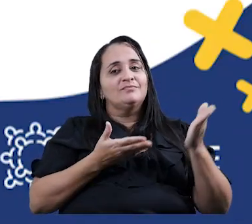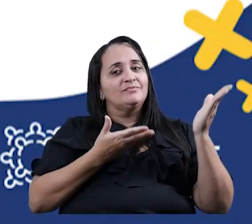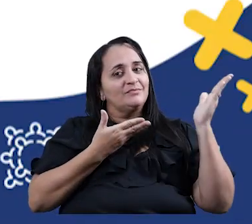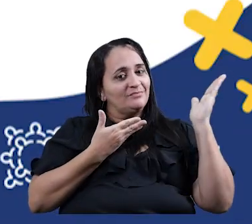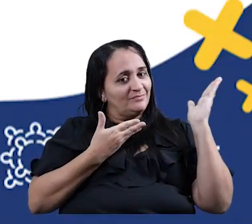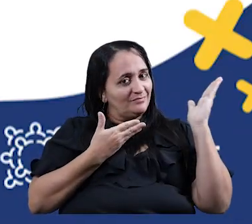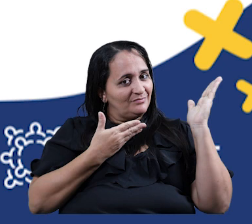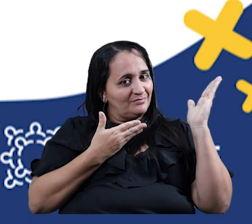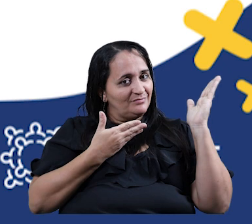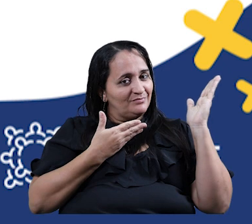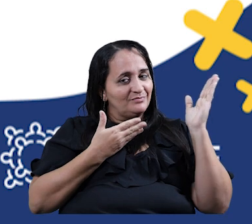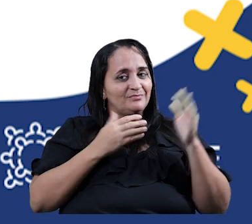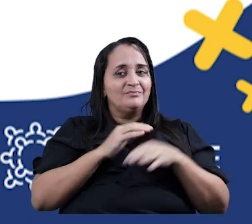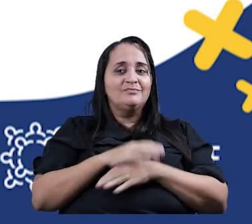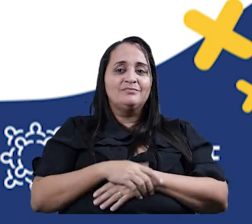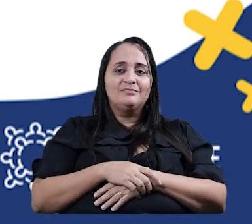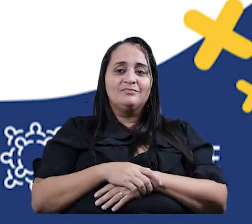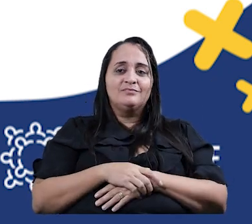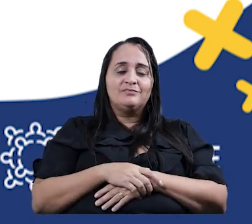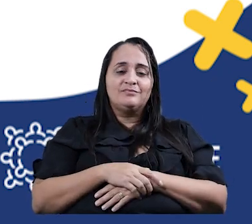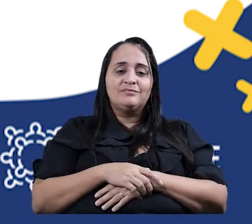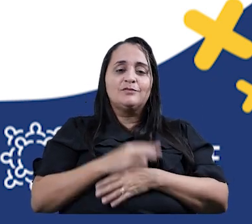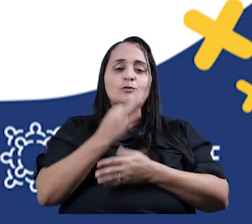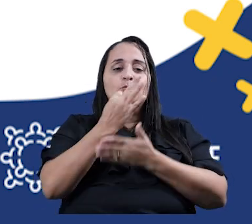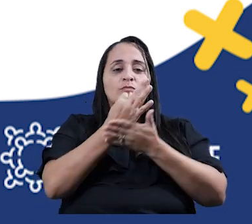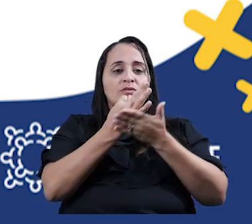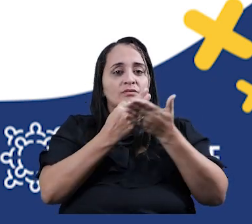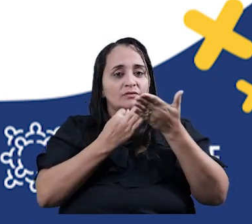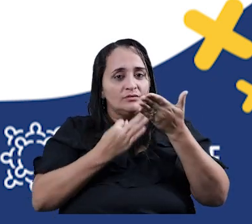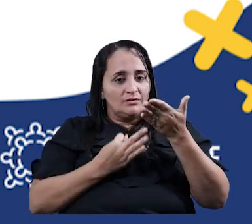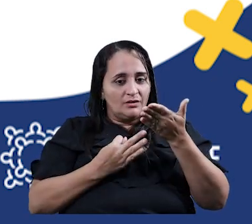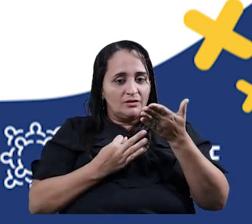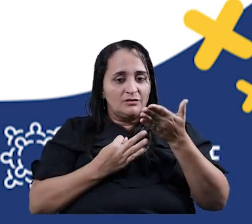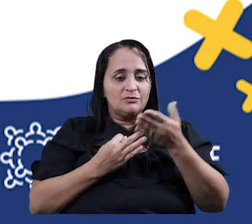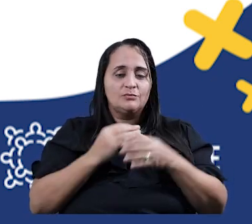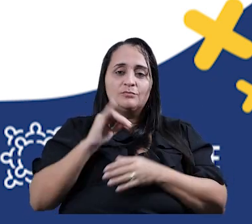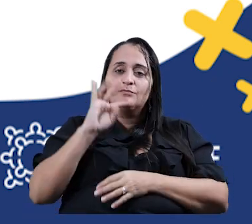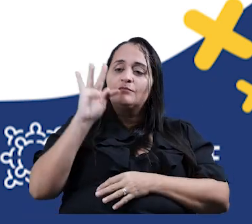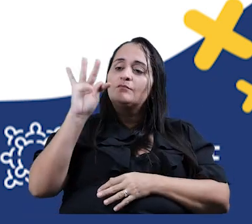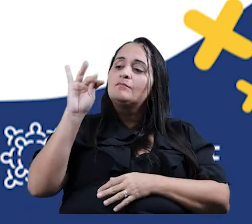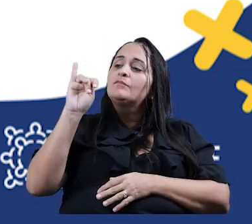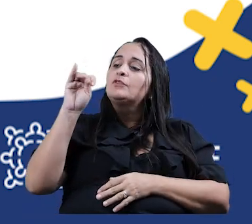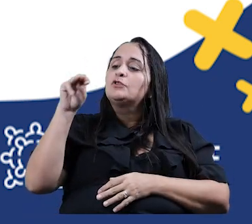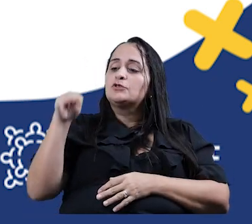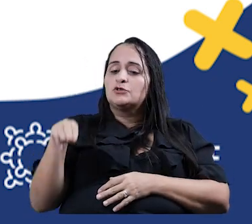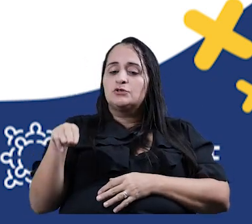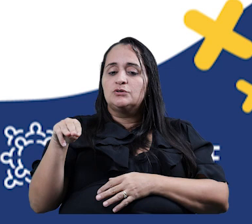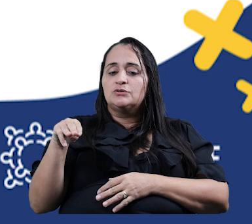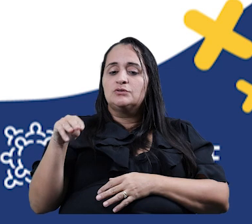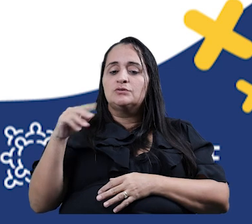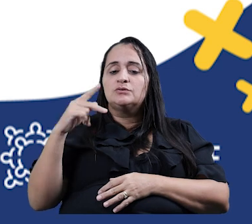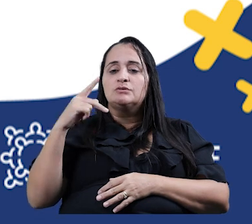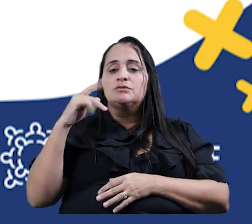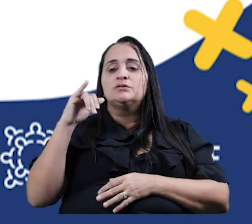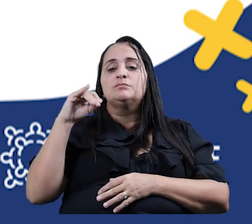Separando mais ainda O texto Pegamos Tim E Pim